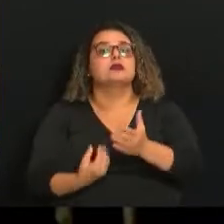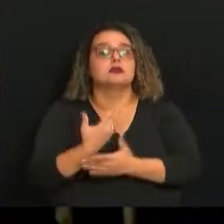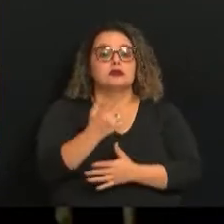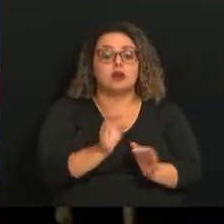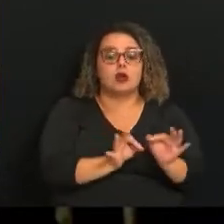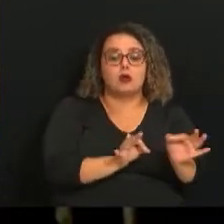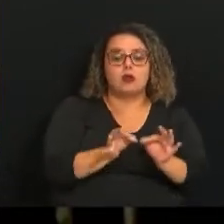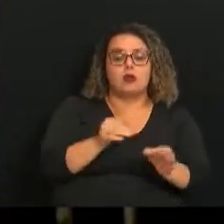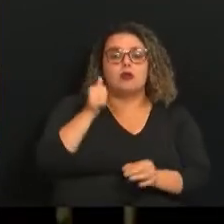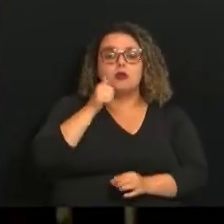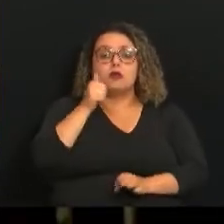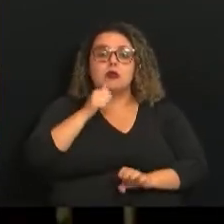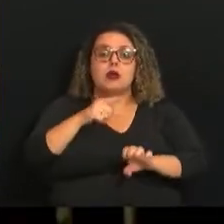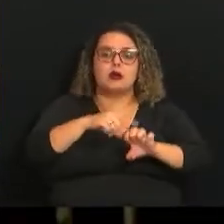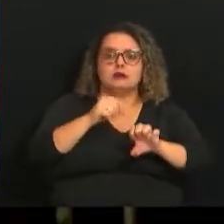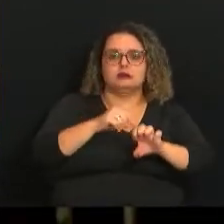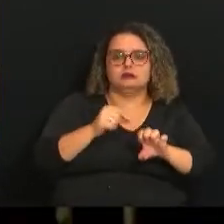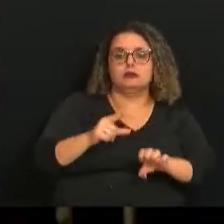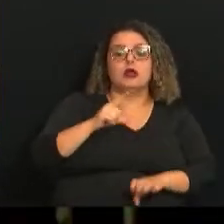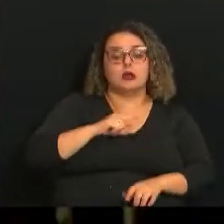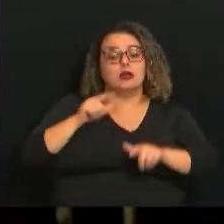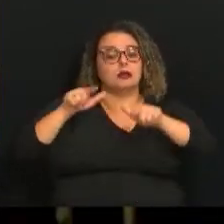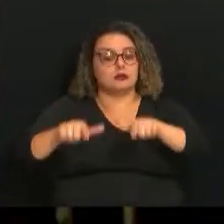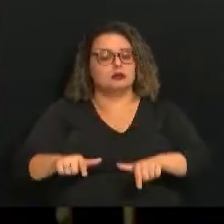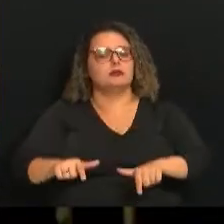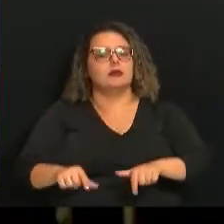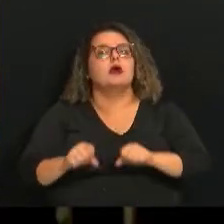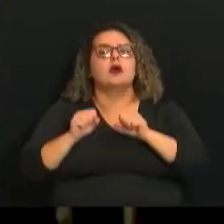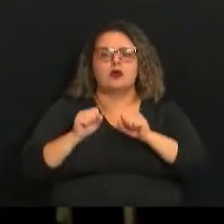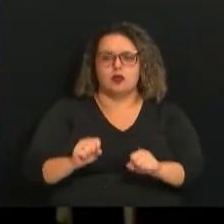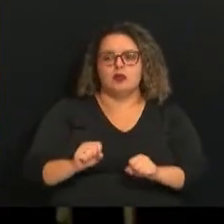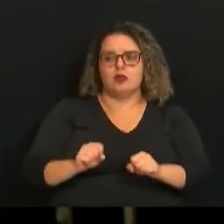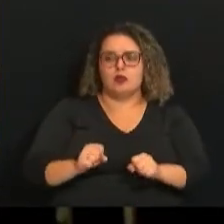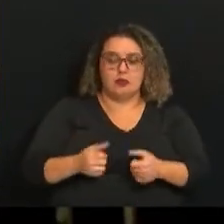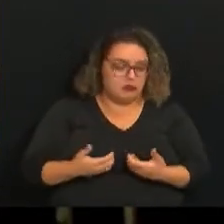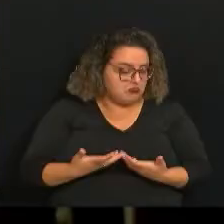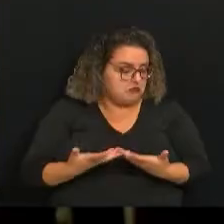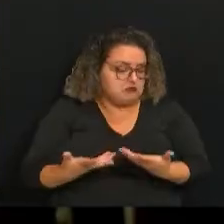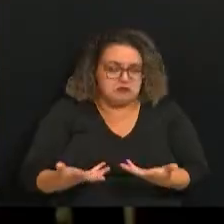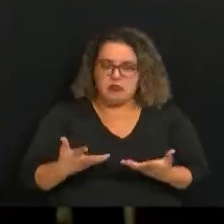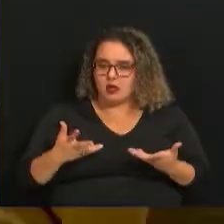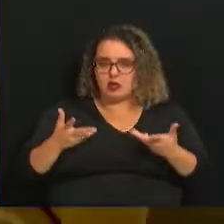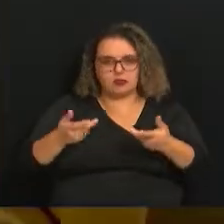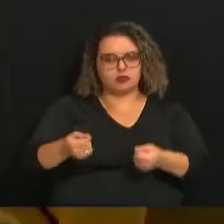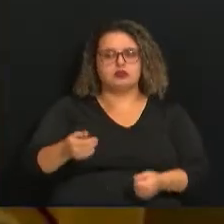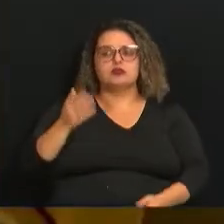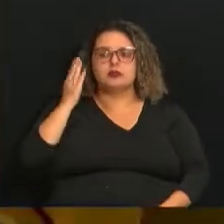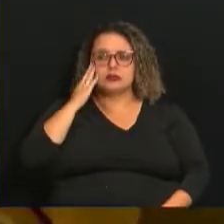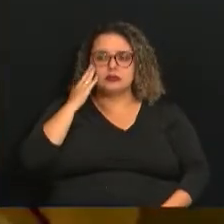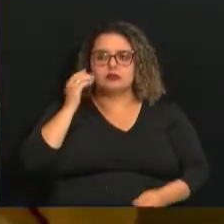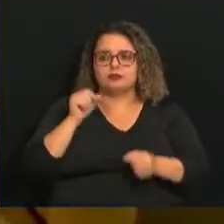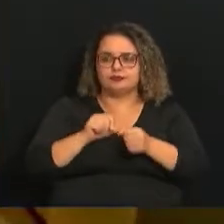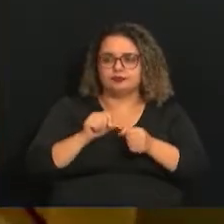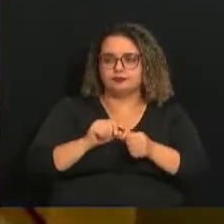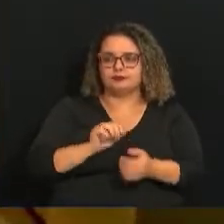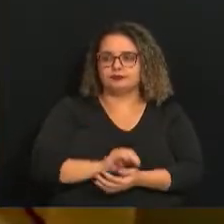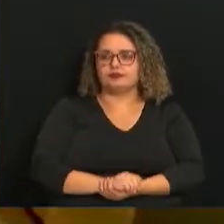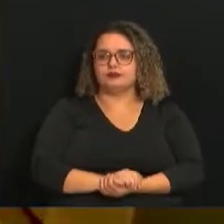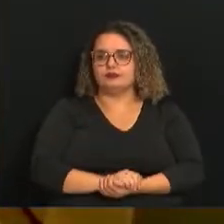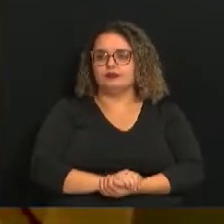empreendedoras para que tenha esse espaço, para que elas possam se expor àquilo que elas sabem fazer. Essas empreendedoras